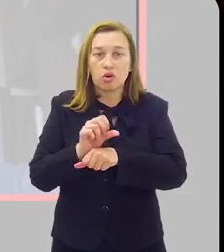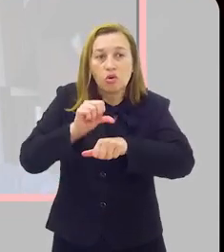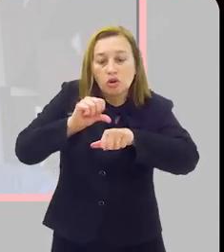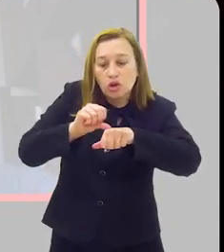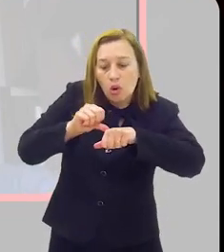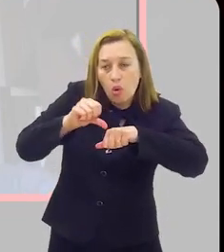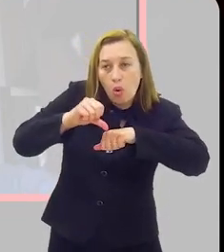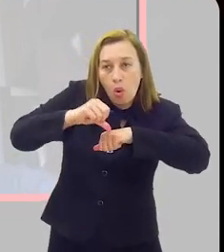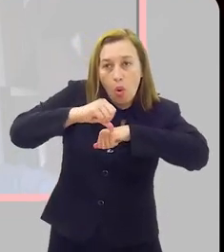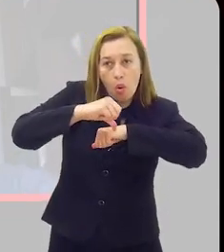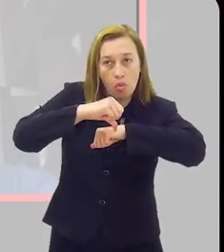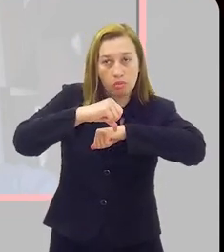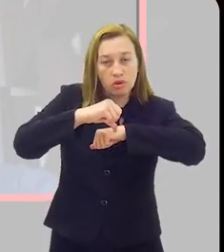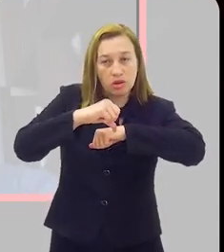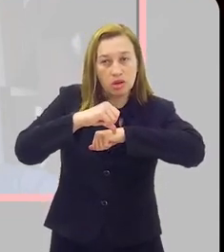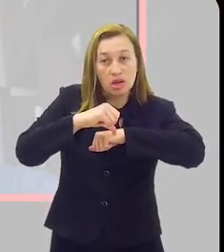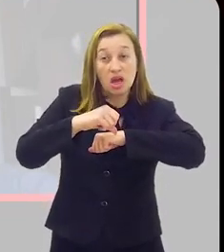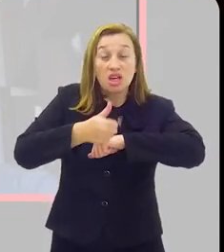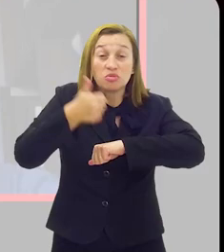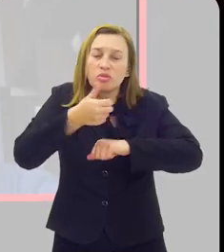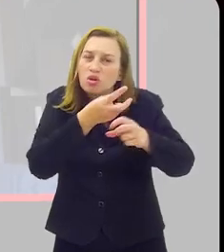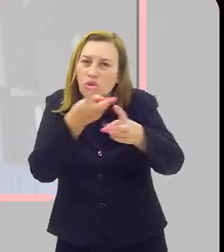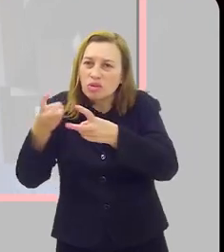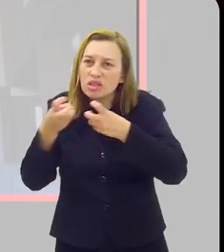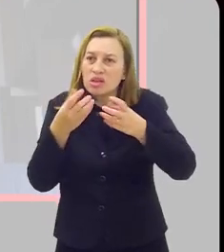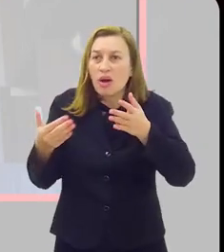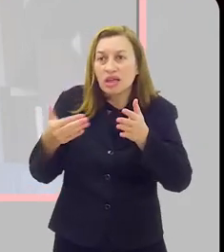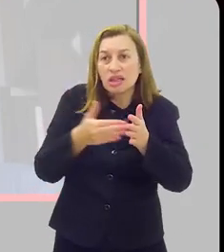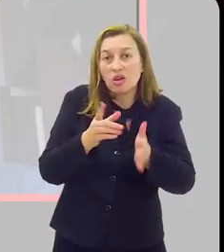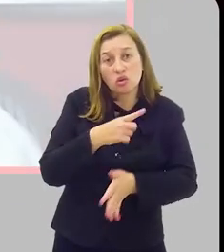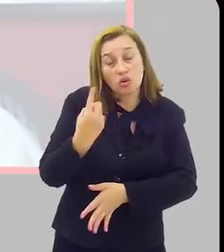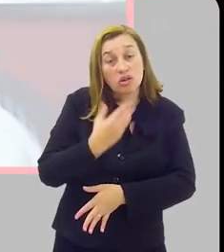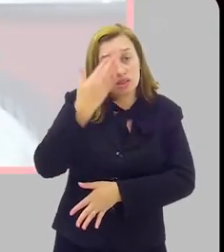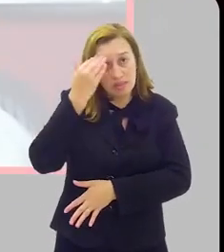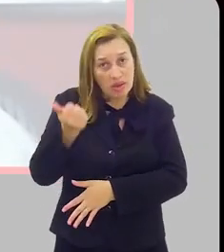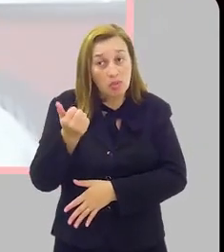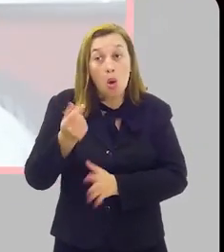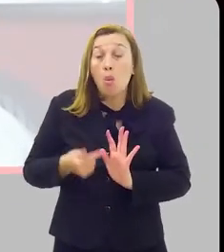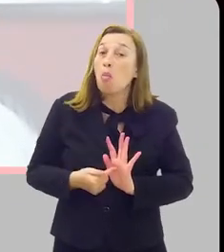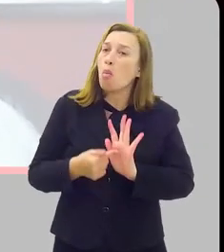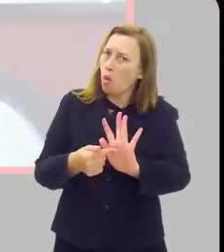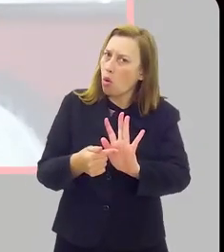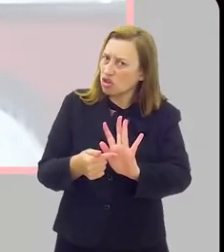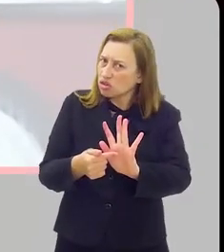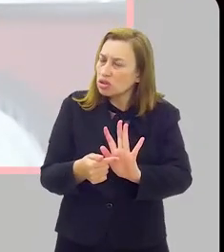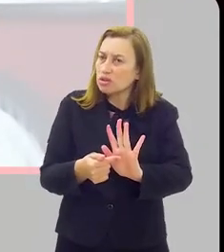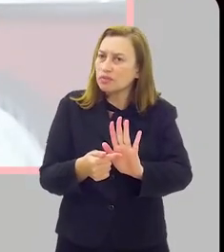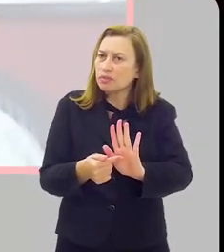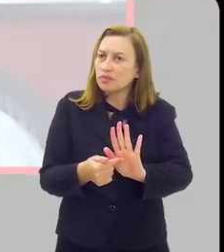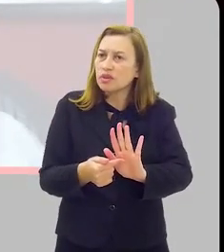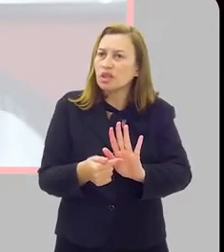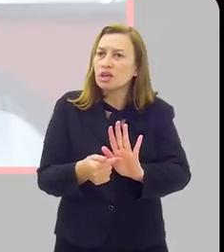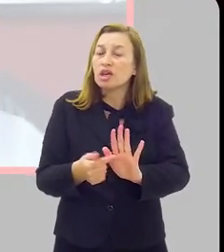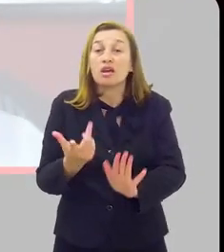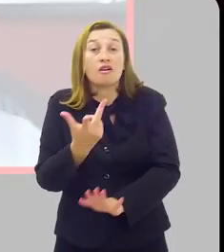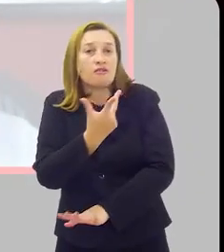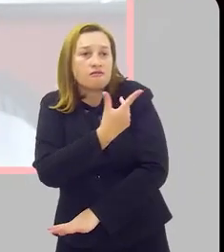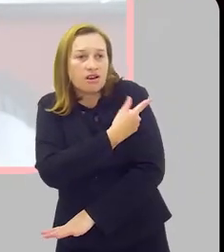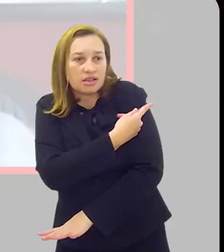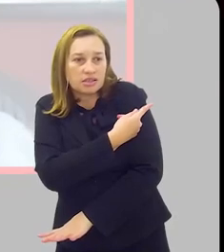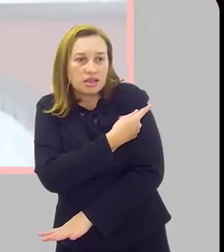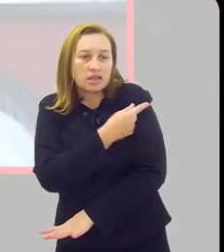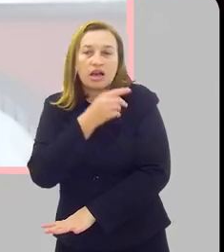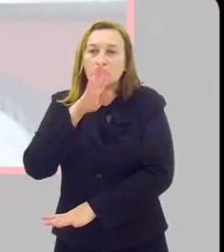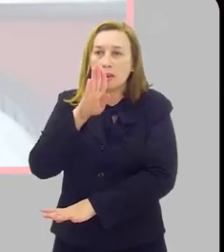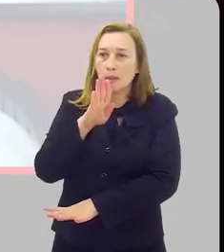variantes. E as primeiras observações, até onde nós sabemos, Vicente, mostram, revelam, que estar vacinado